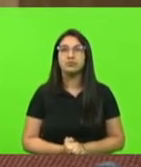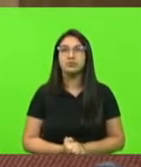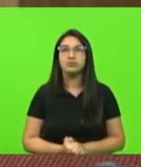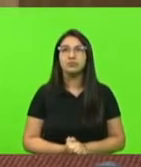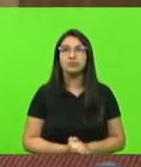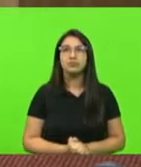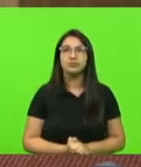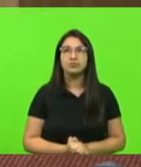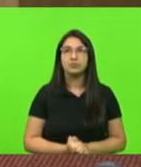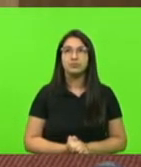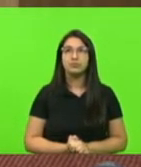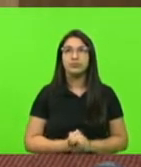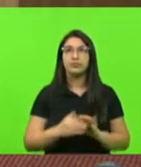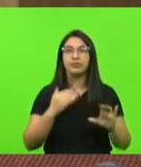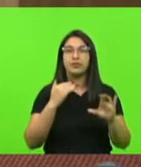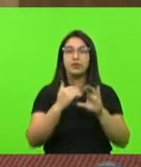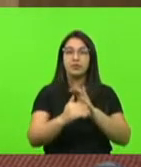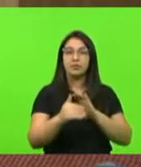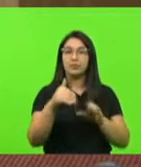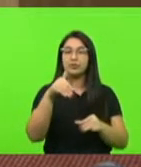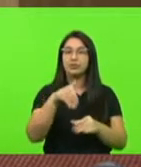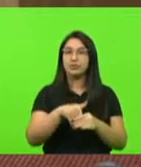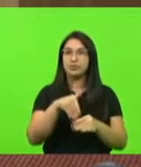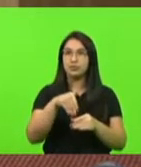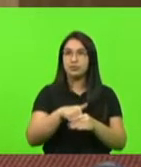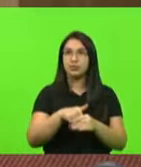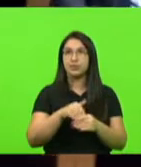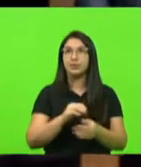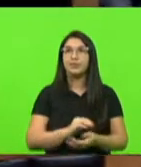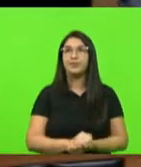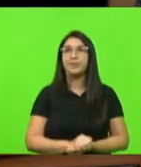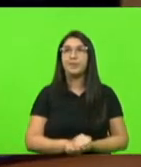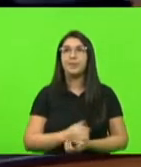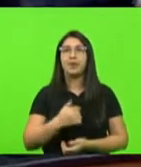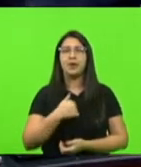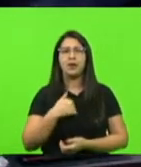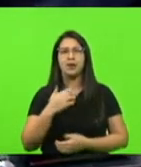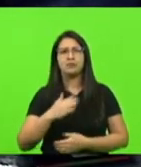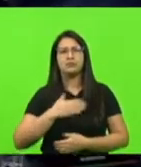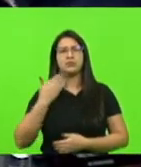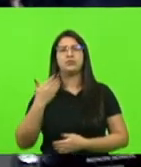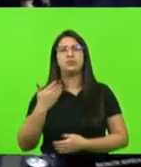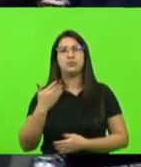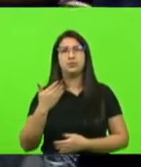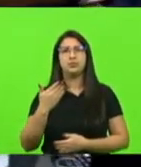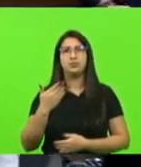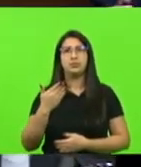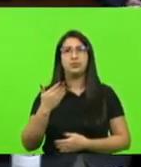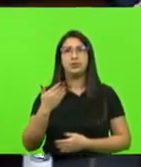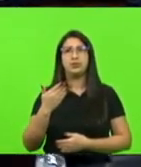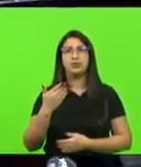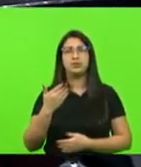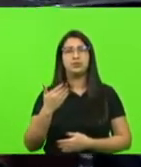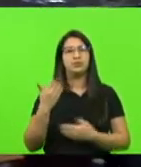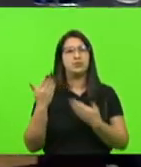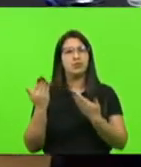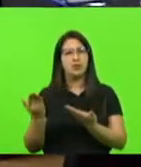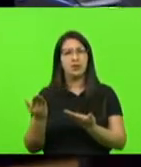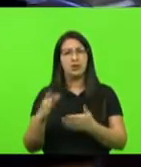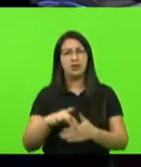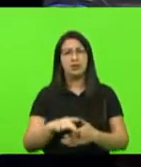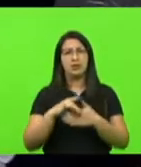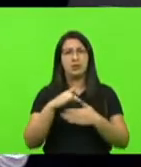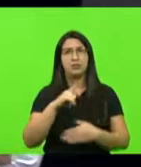Sousa. Com a minha mente, voto. Presidente, eu fico muito surpreso com esse posicionamento do líder do